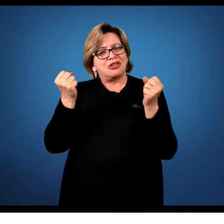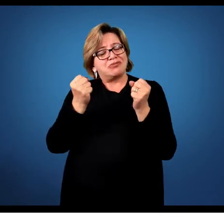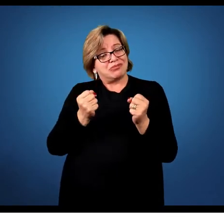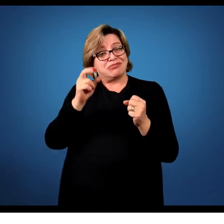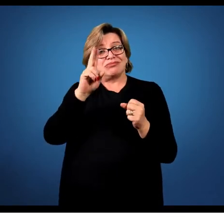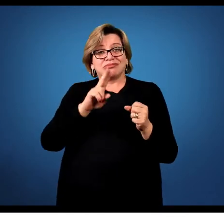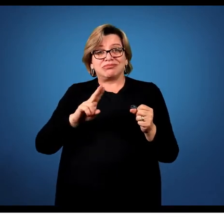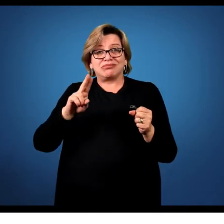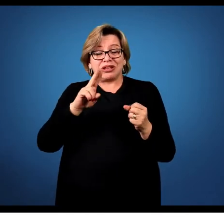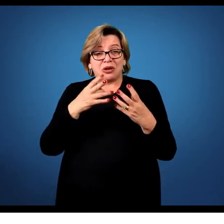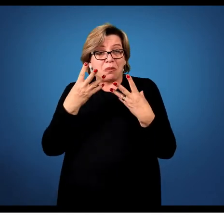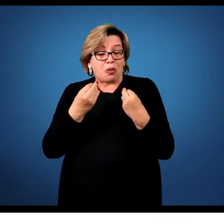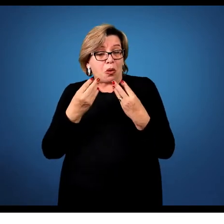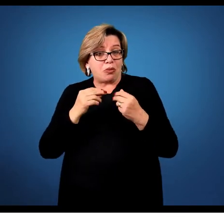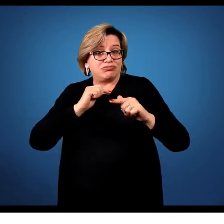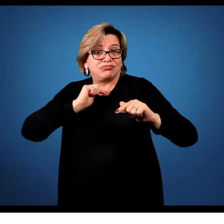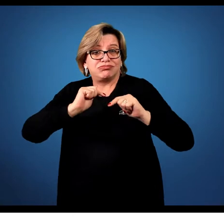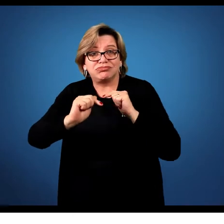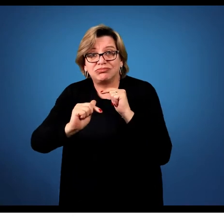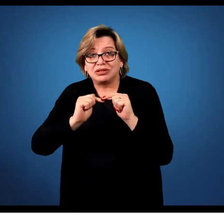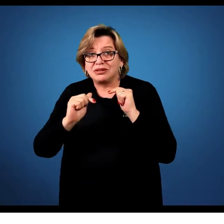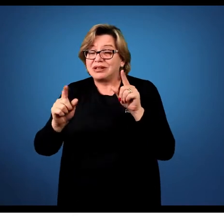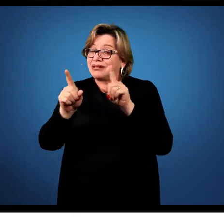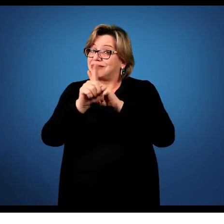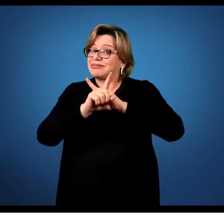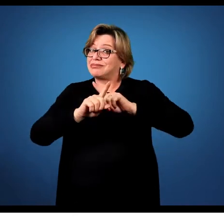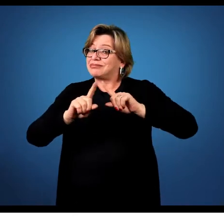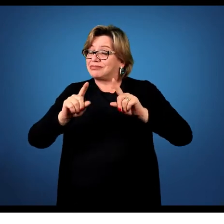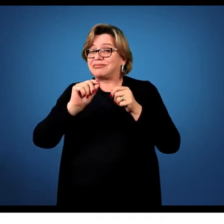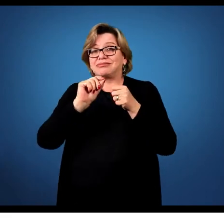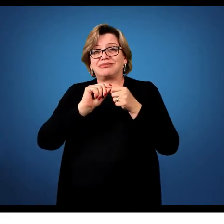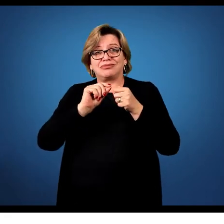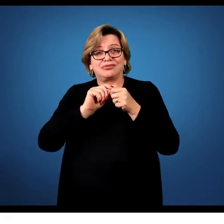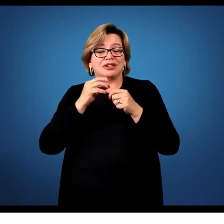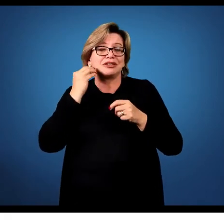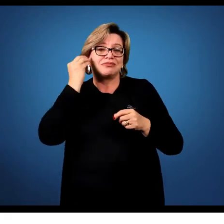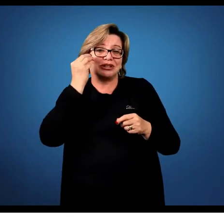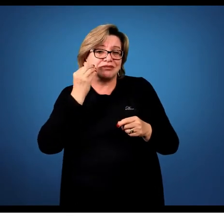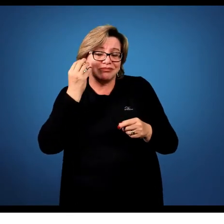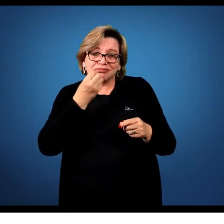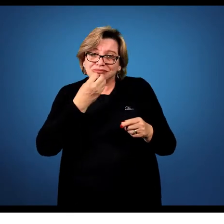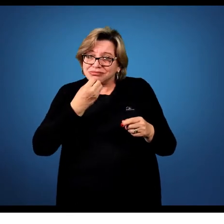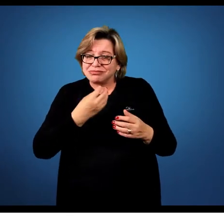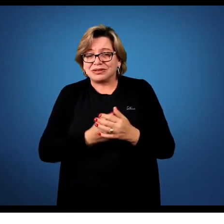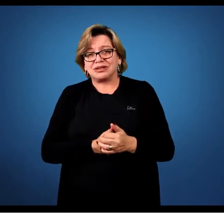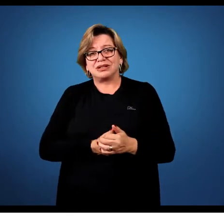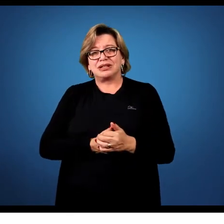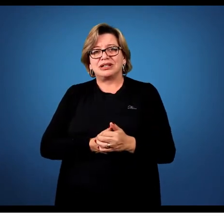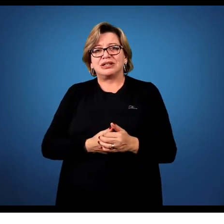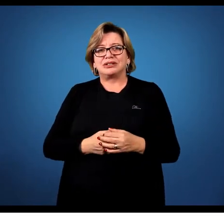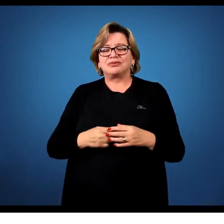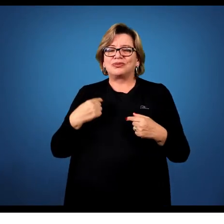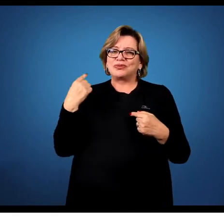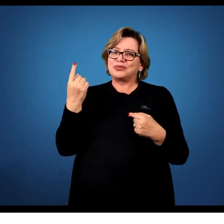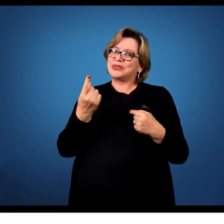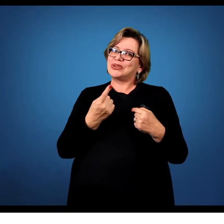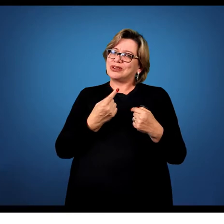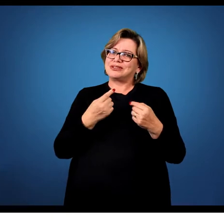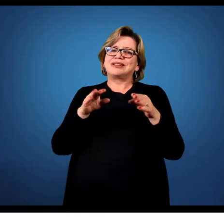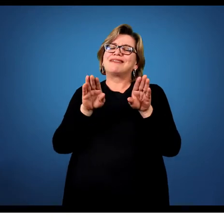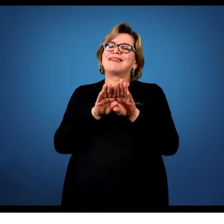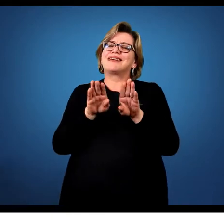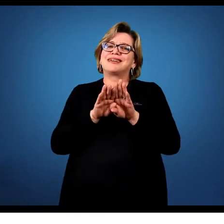O excesso de trabalho não nos permite uma experiência significativa. A gente pode partir mesmo para um